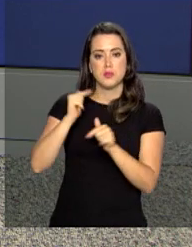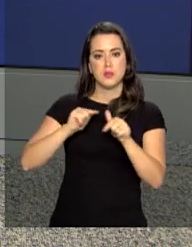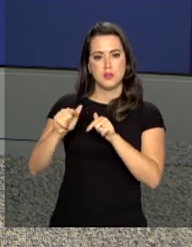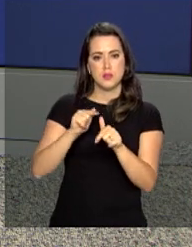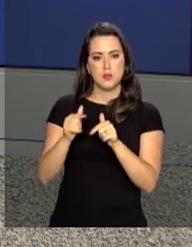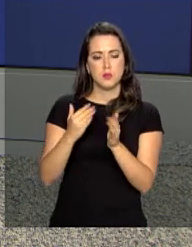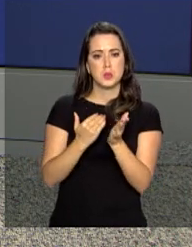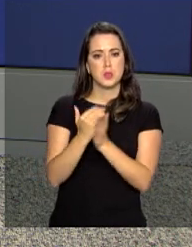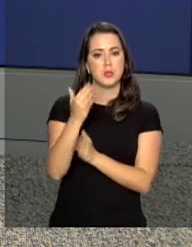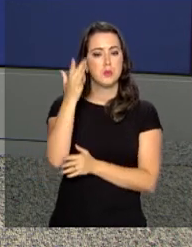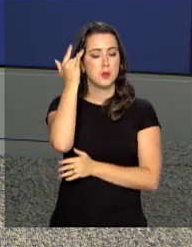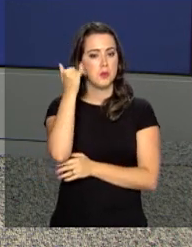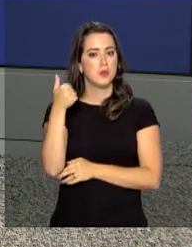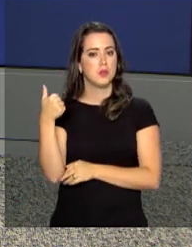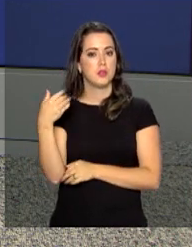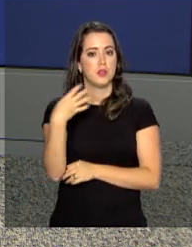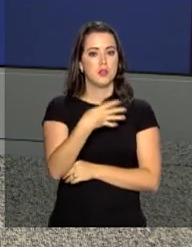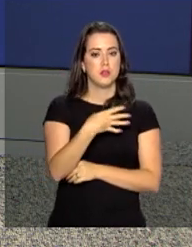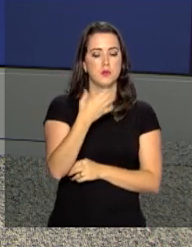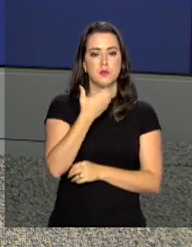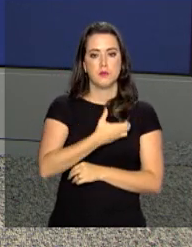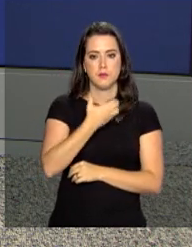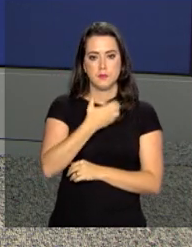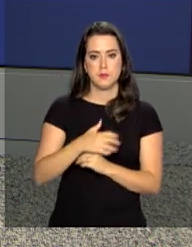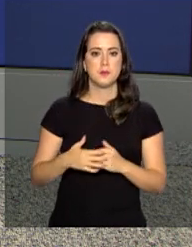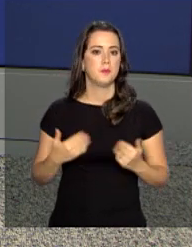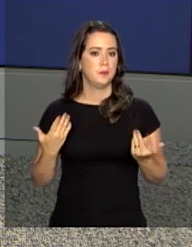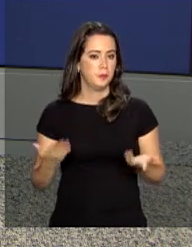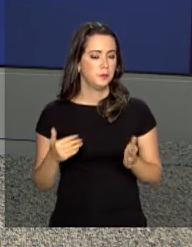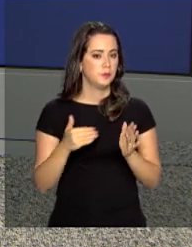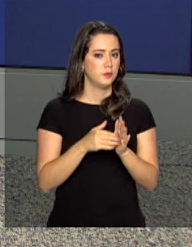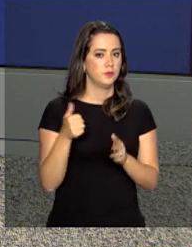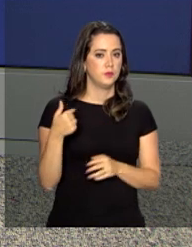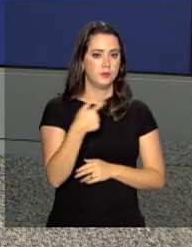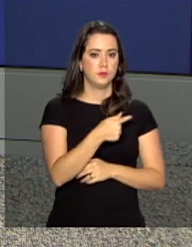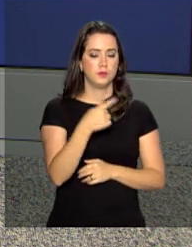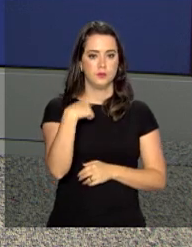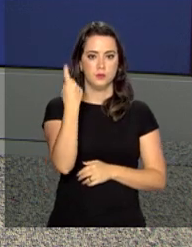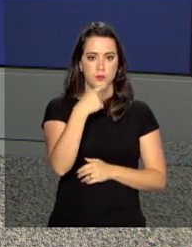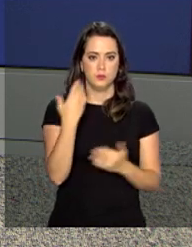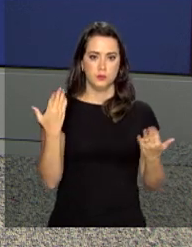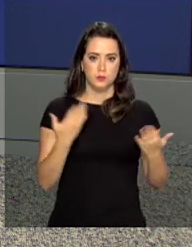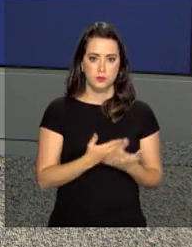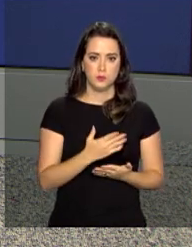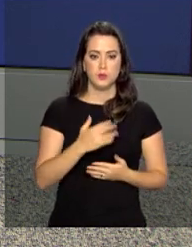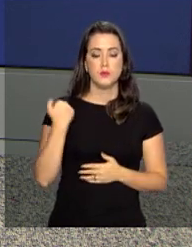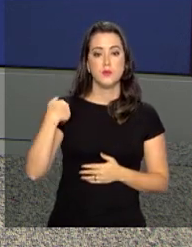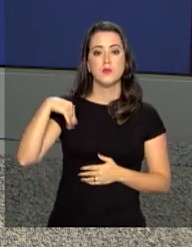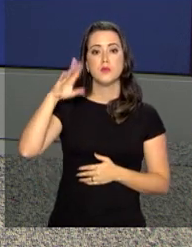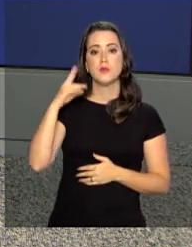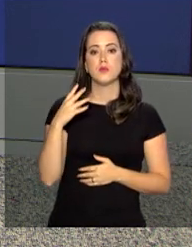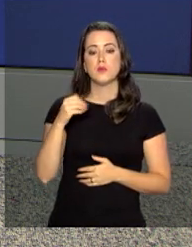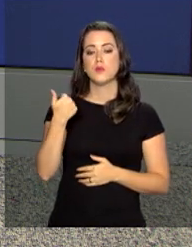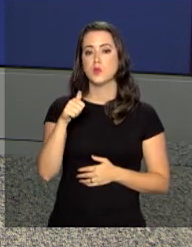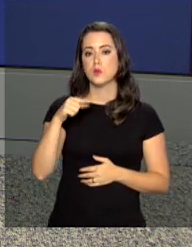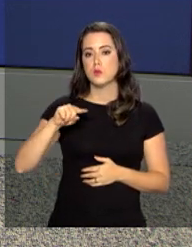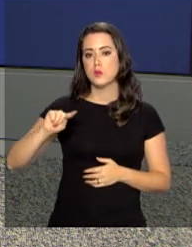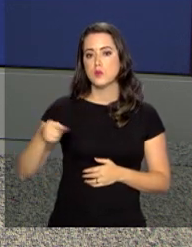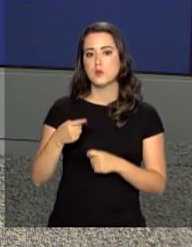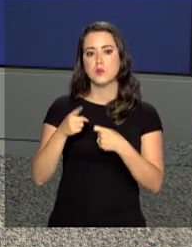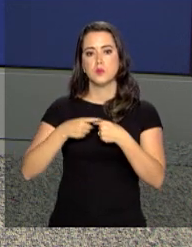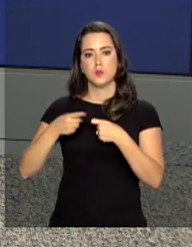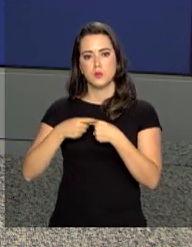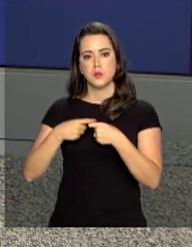vão atuar a partir de amanhã até 14 de dezembro. Até as 17 horas de hoje, mais de 11 mil